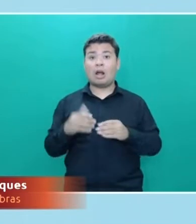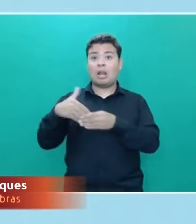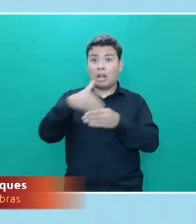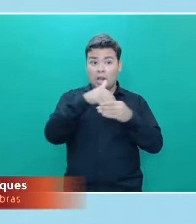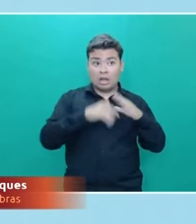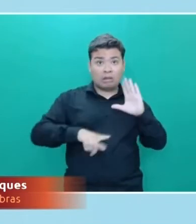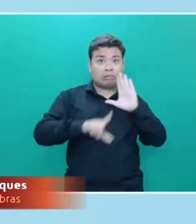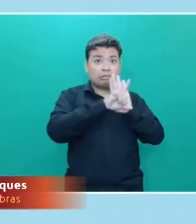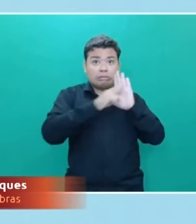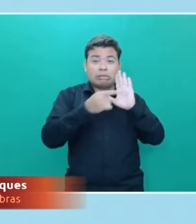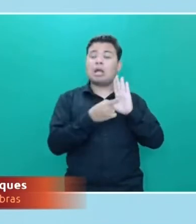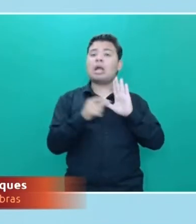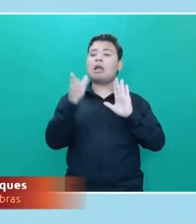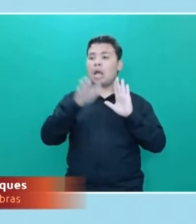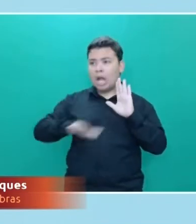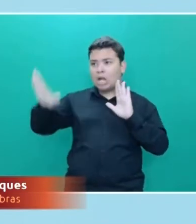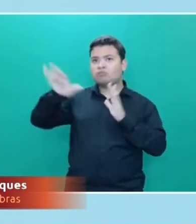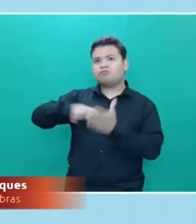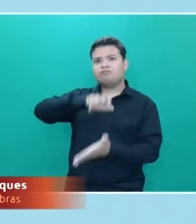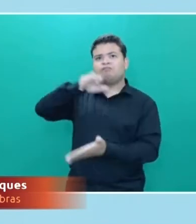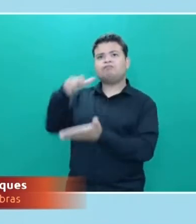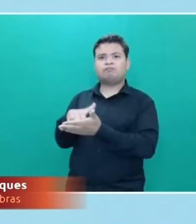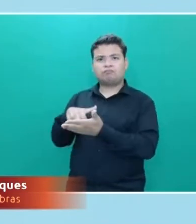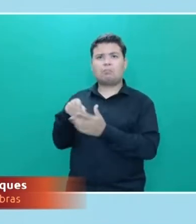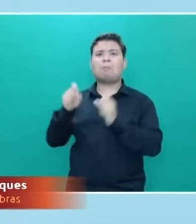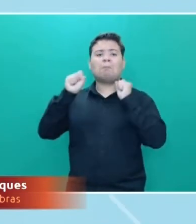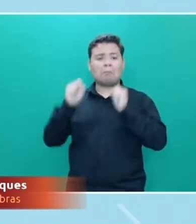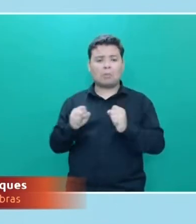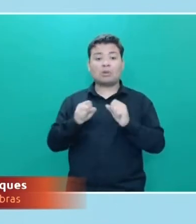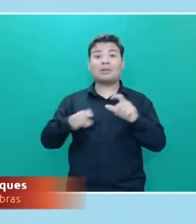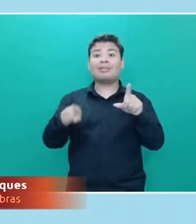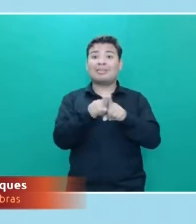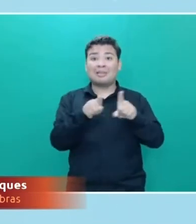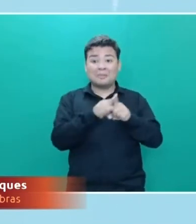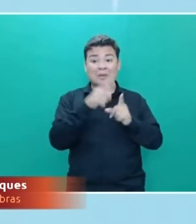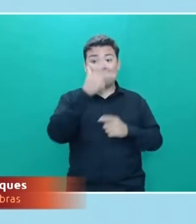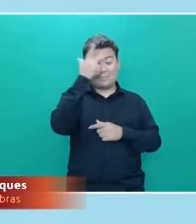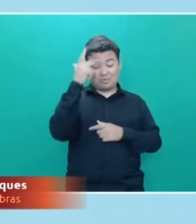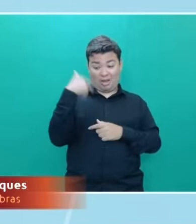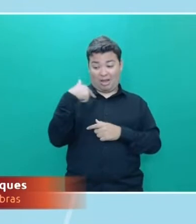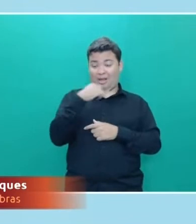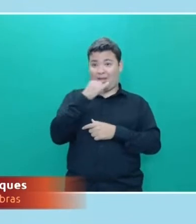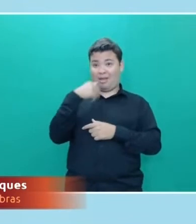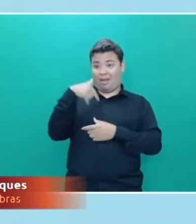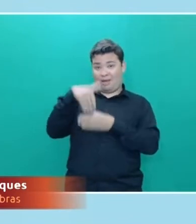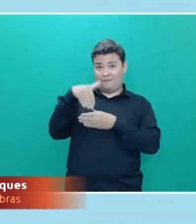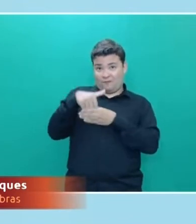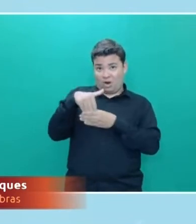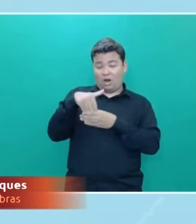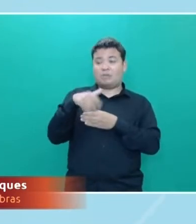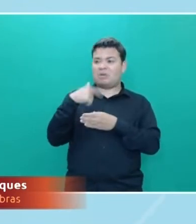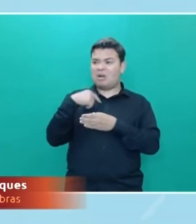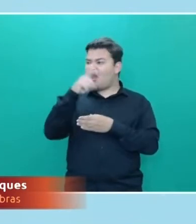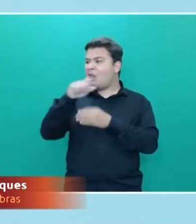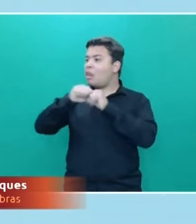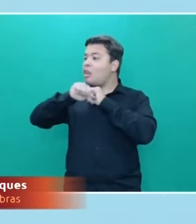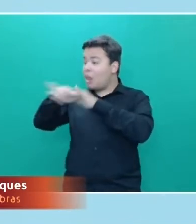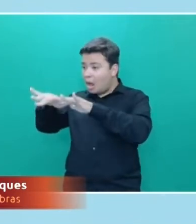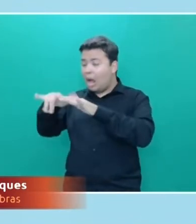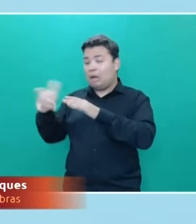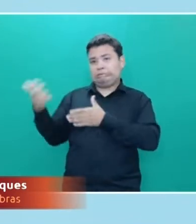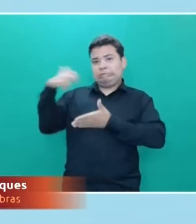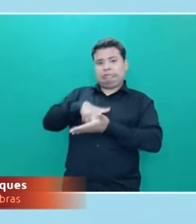responsabilizado, e o eleitor que fizer isso, ele também pode ser responsabilizado. Aí eu faço ali